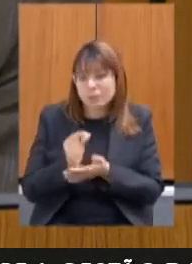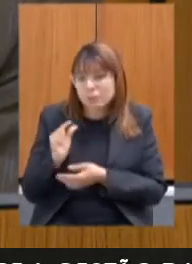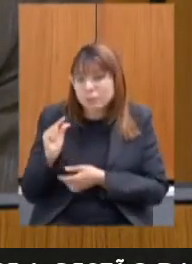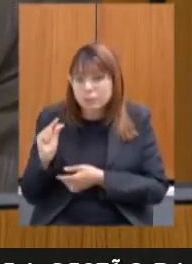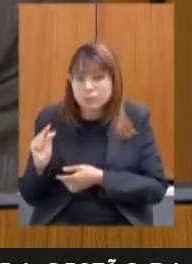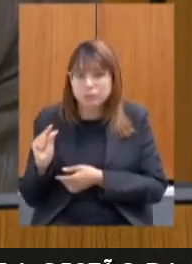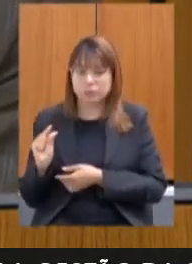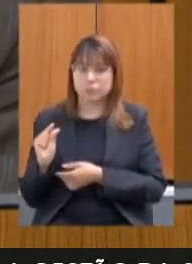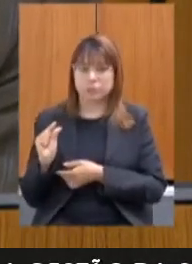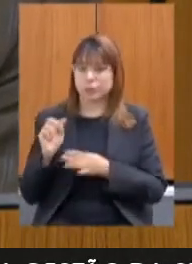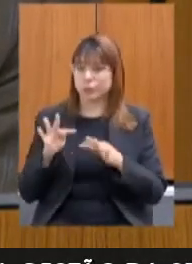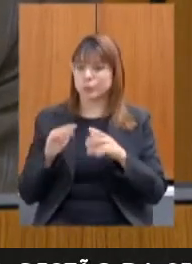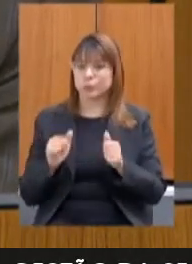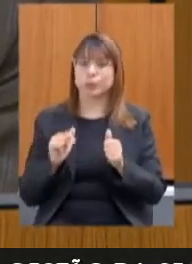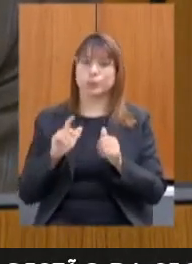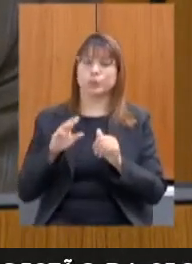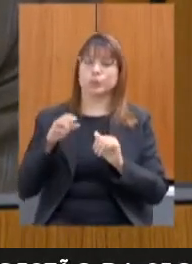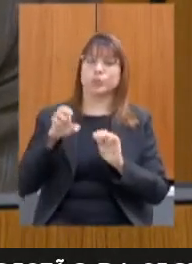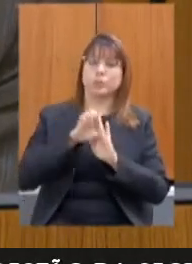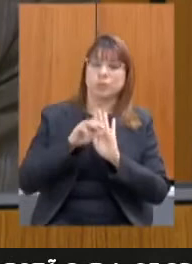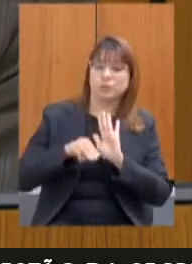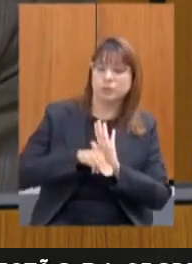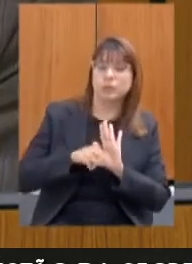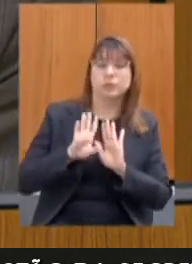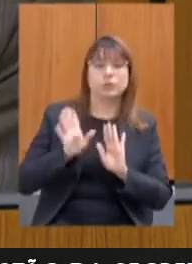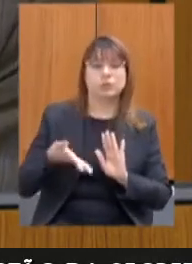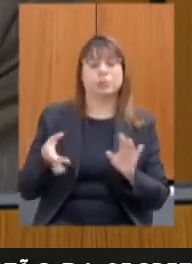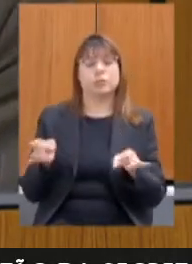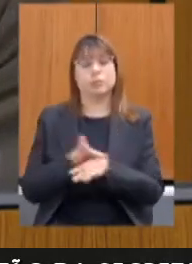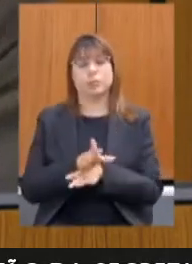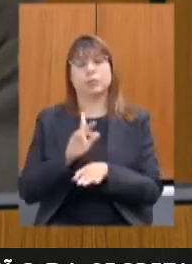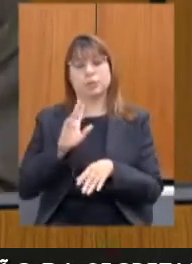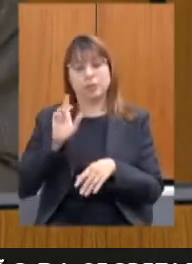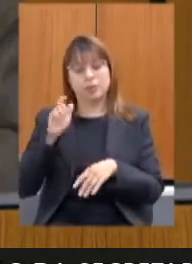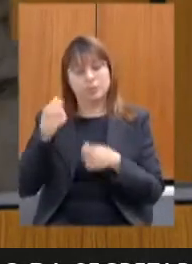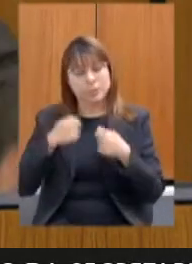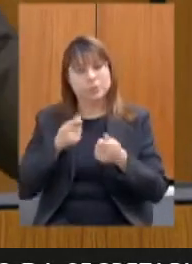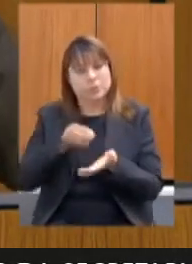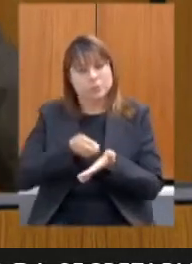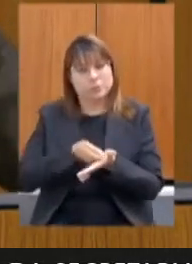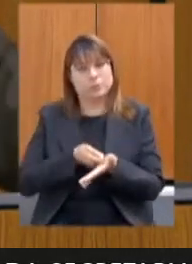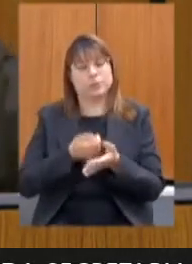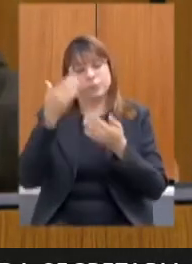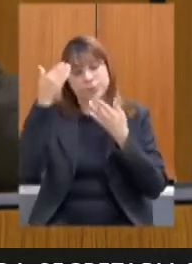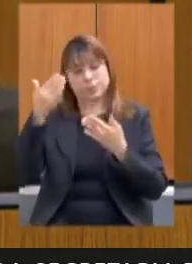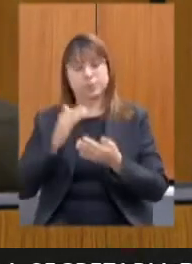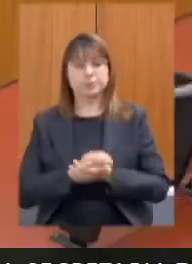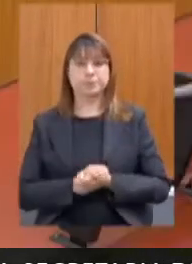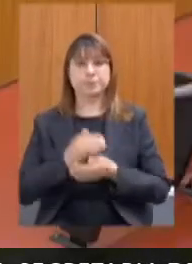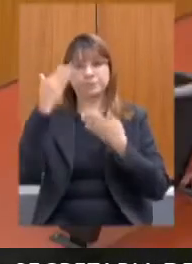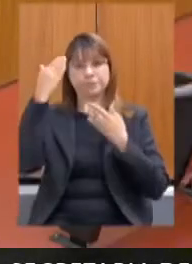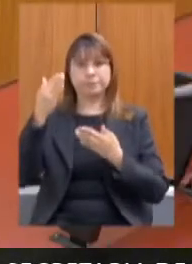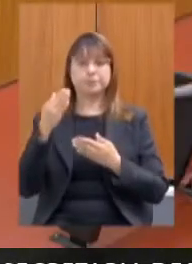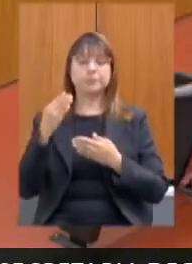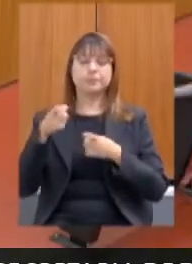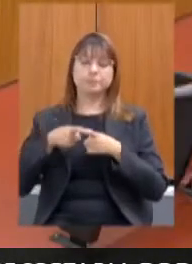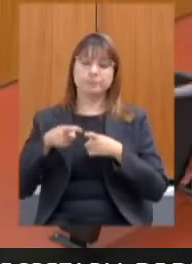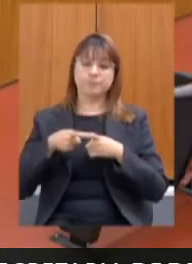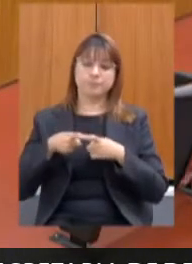daquelas que deveriam ser as verdadeiras emendas impositivas muito obrigado obrigada deputado doutor Jean